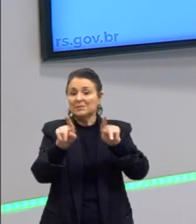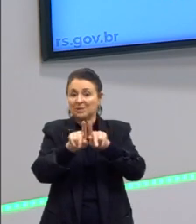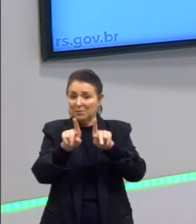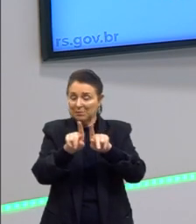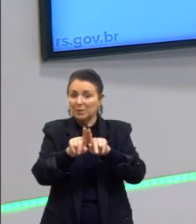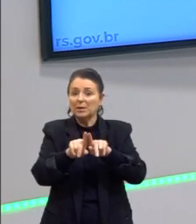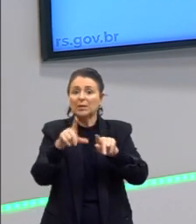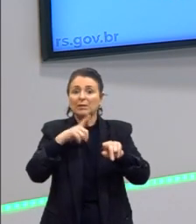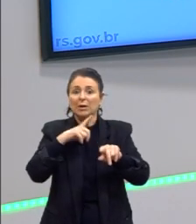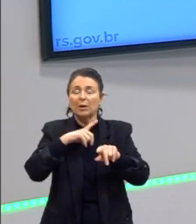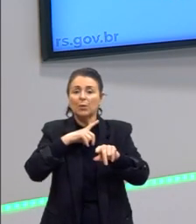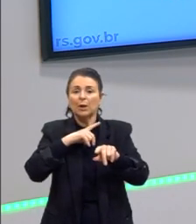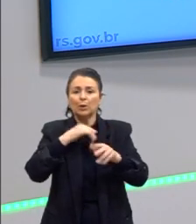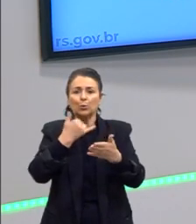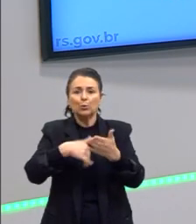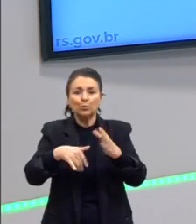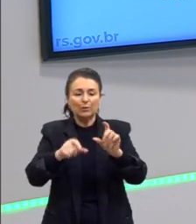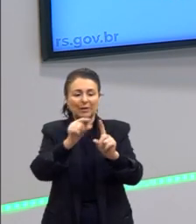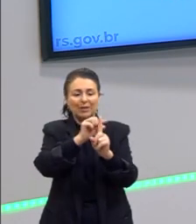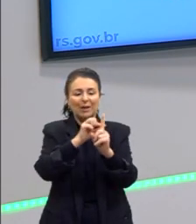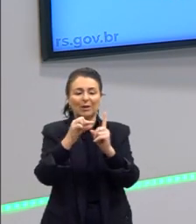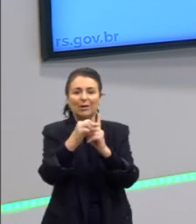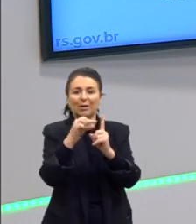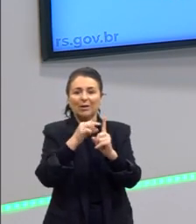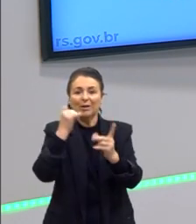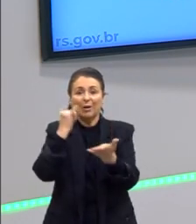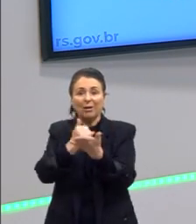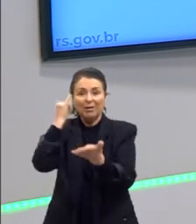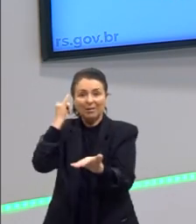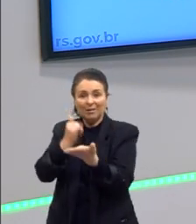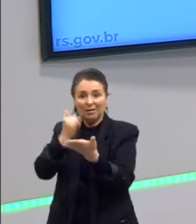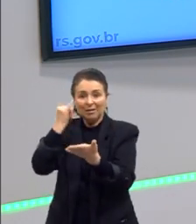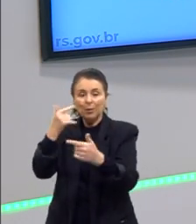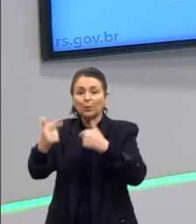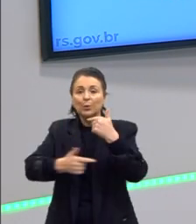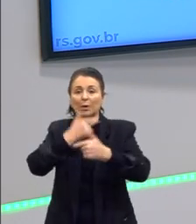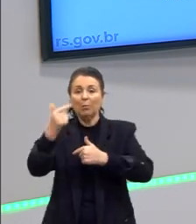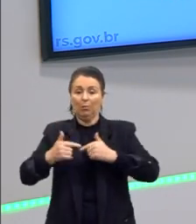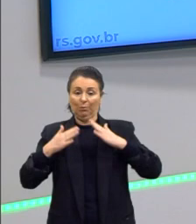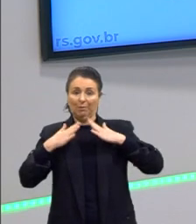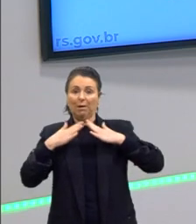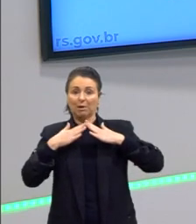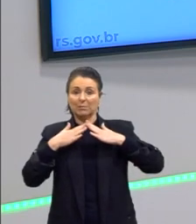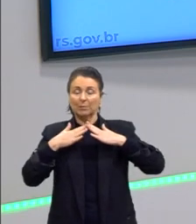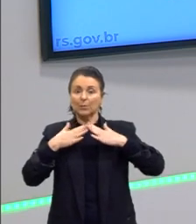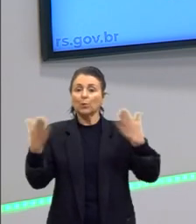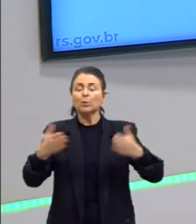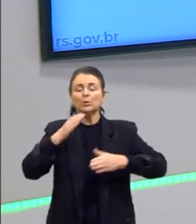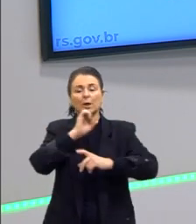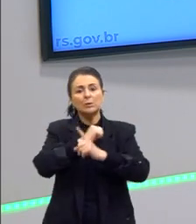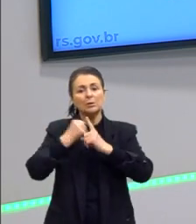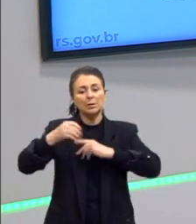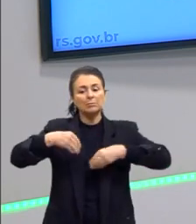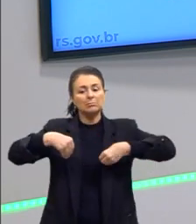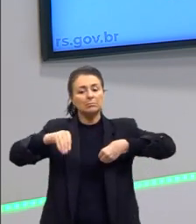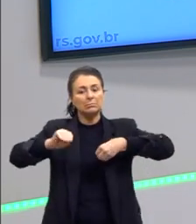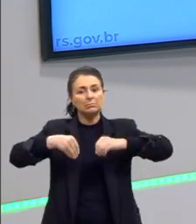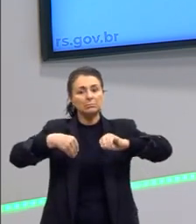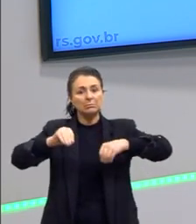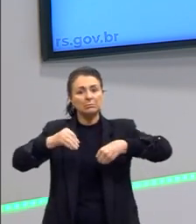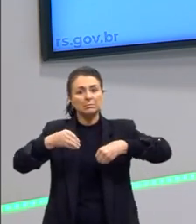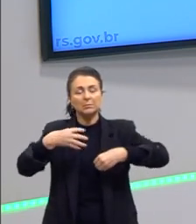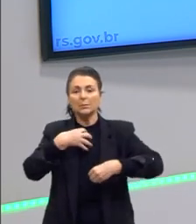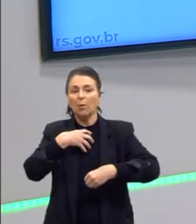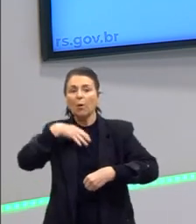tornozeleiras eletrônicas, o trabalho, o home office, então hoje a sociedade se flexibilizou. Portanto, a forma também de